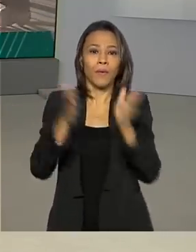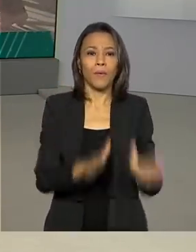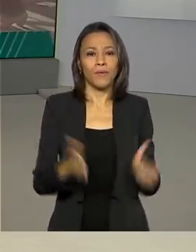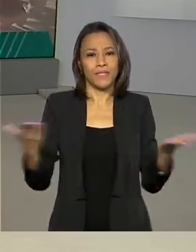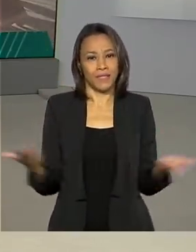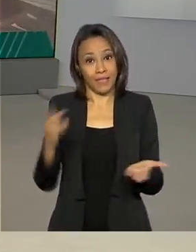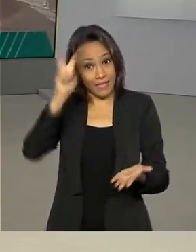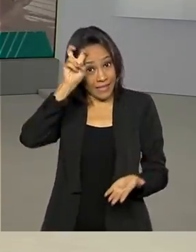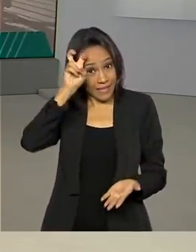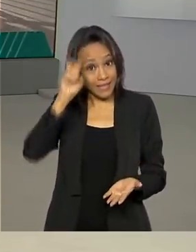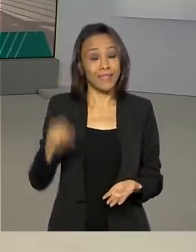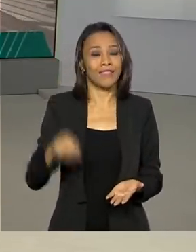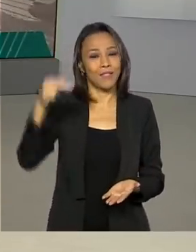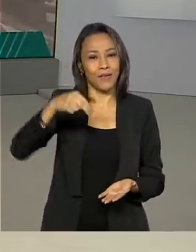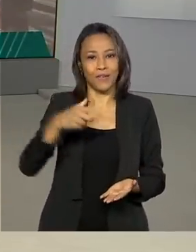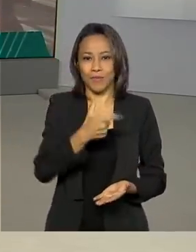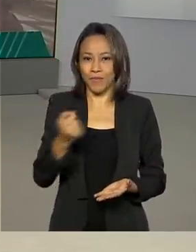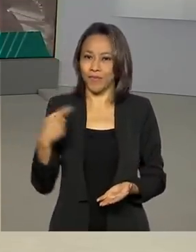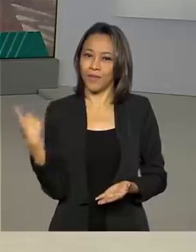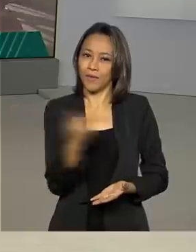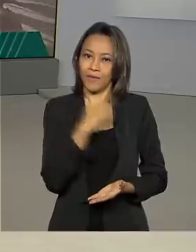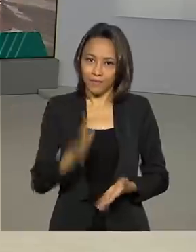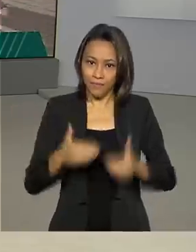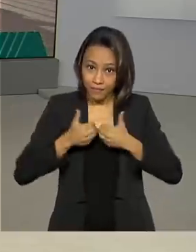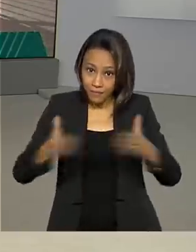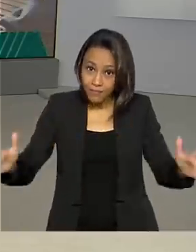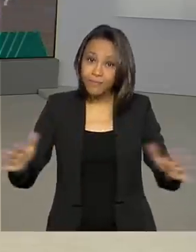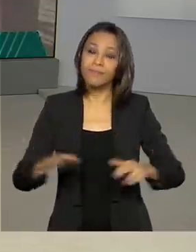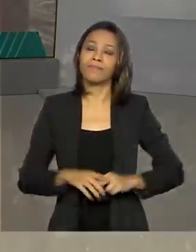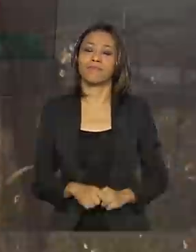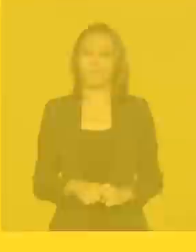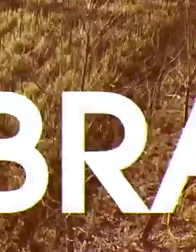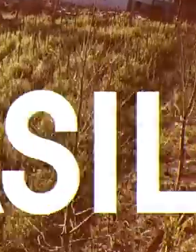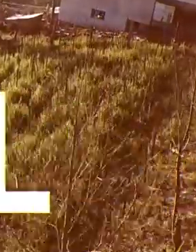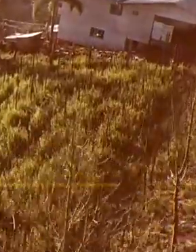novembro de 2020. O Brasil em Dia já está no ar.